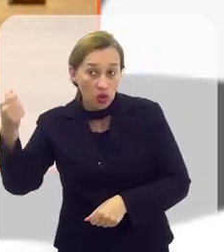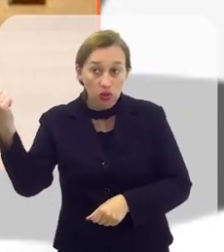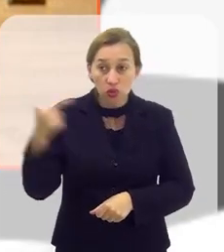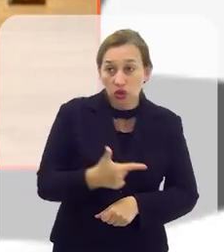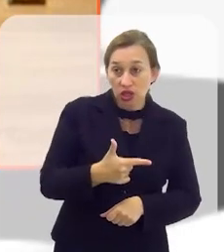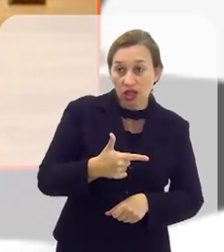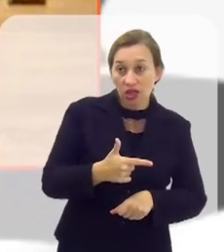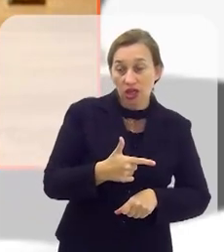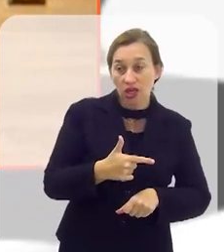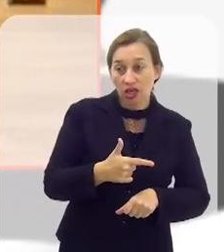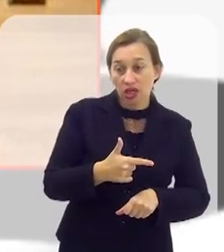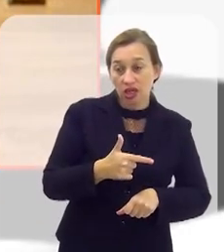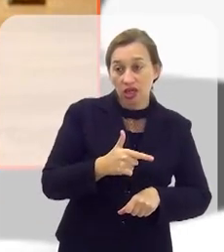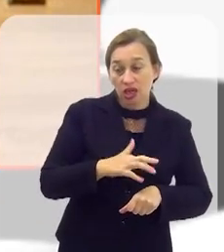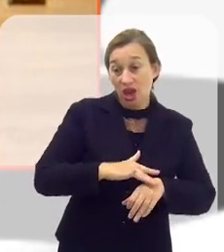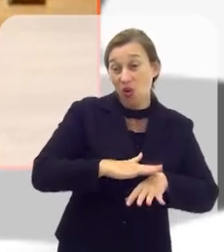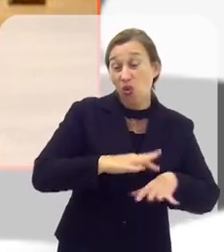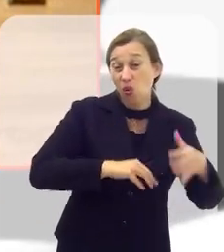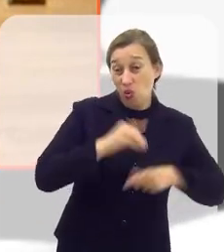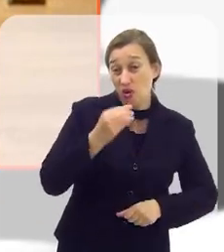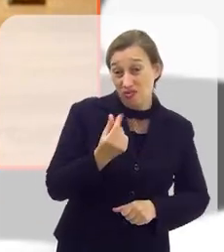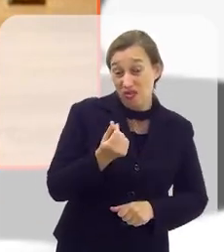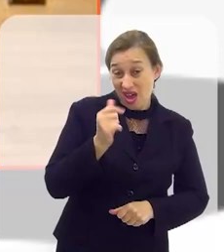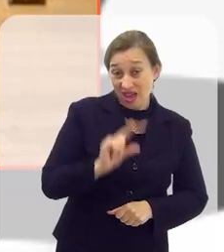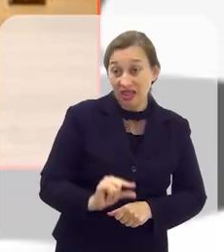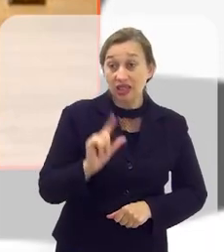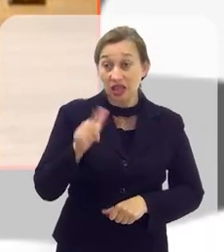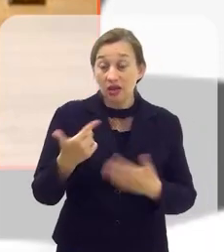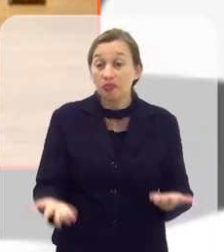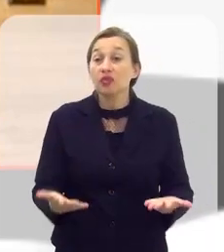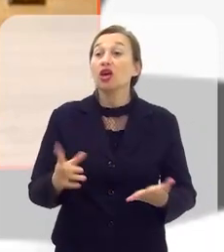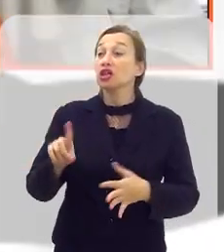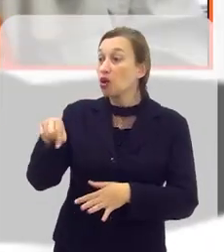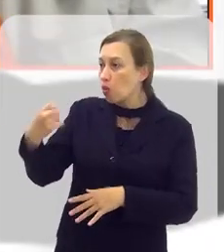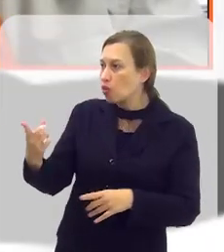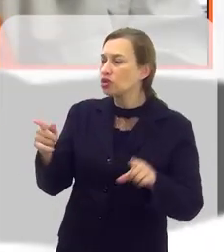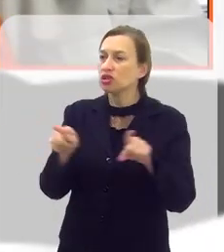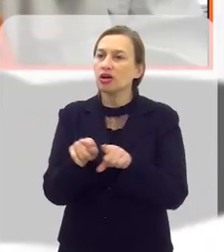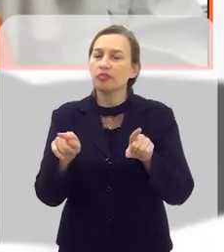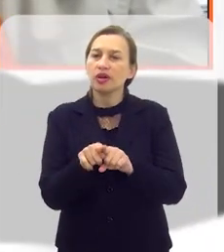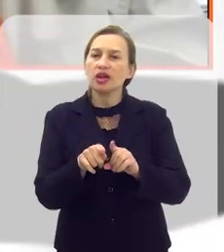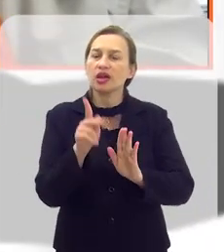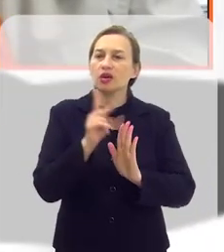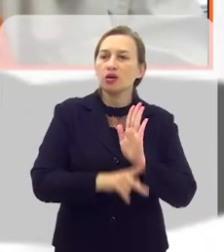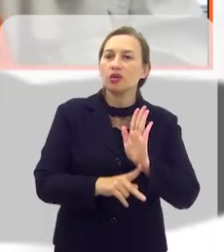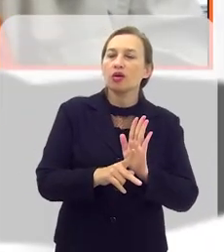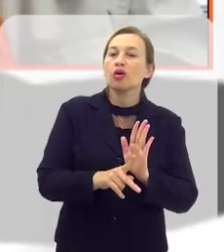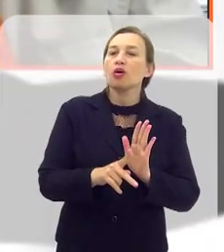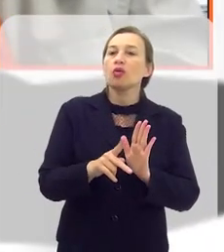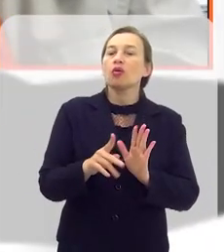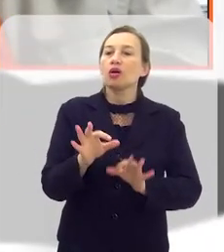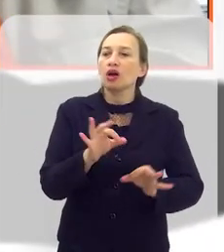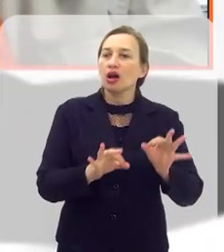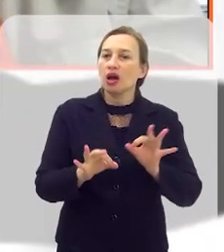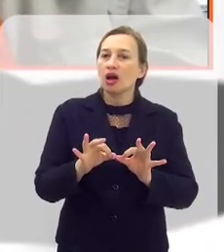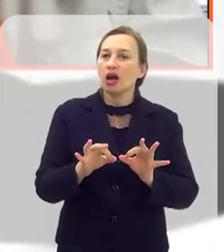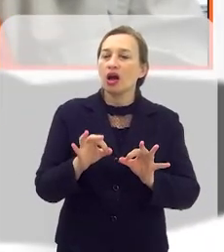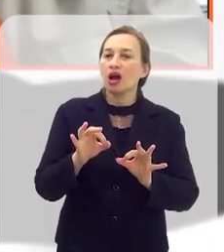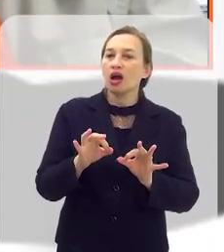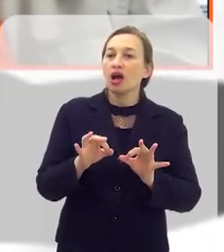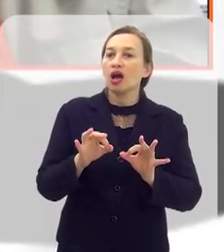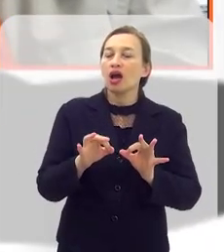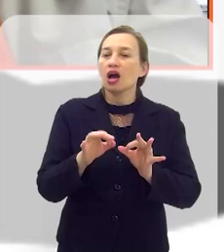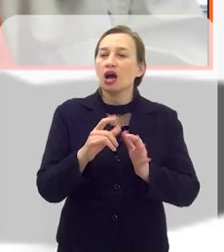cura. Mas o senhor não parou por aí, não. O senhor está com duas indicações importantes. Uma é a implantação do programa Laudo Azul em